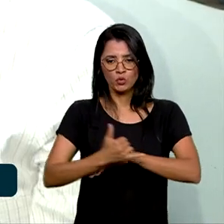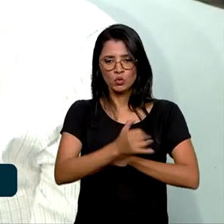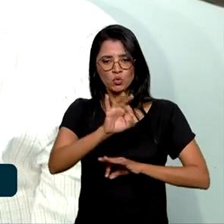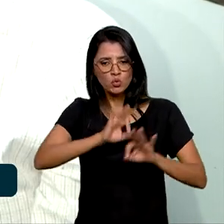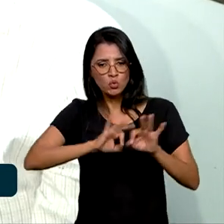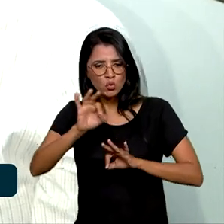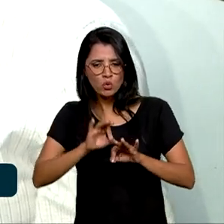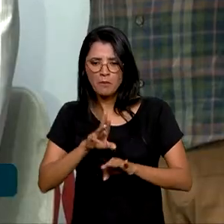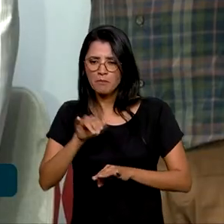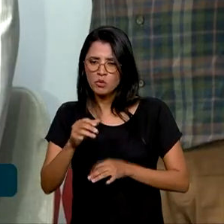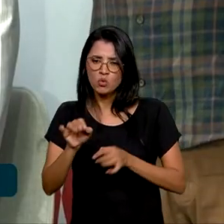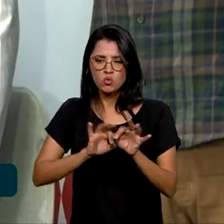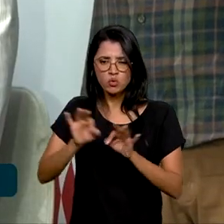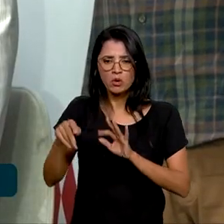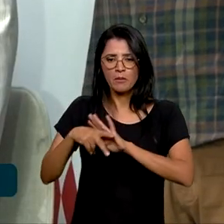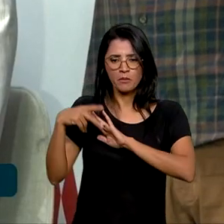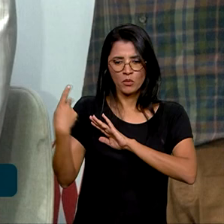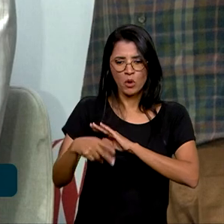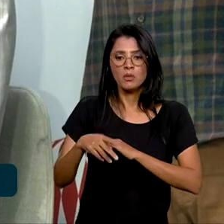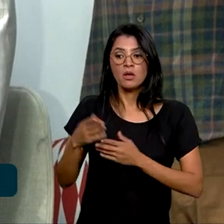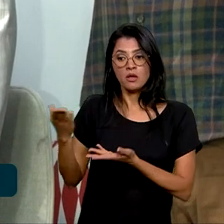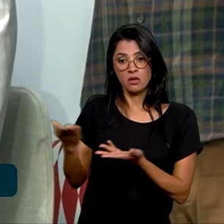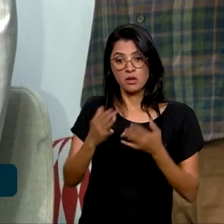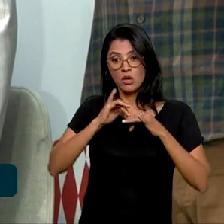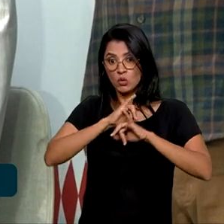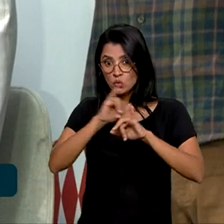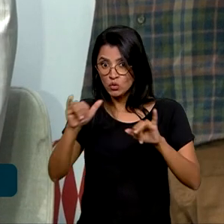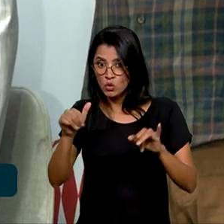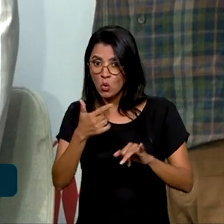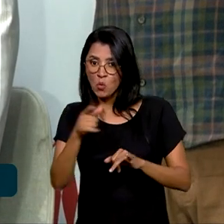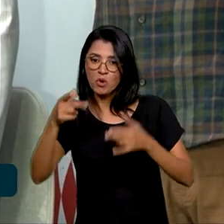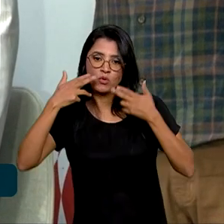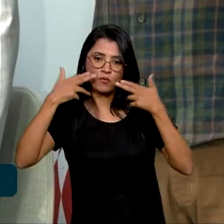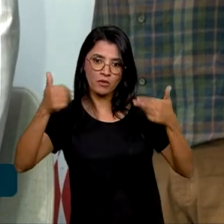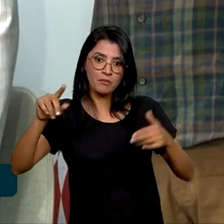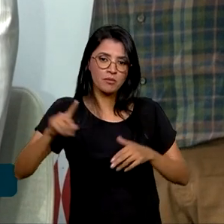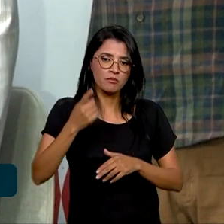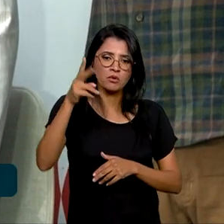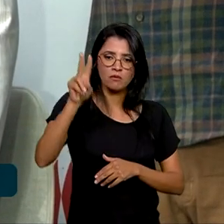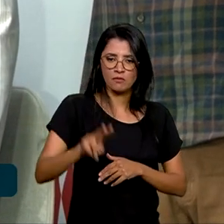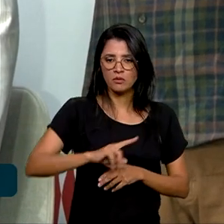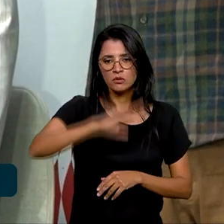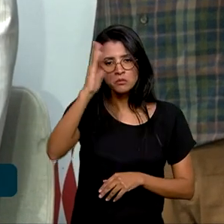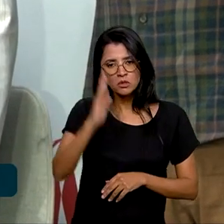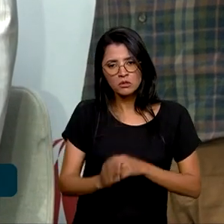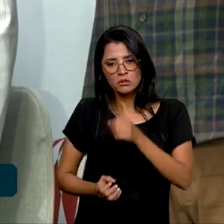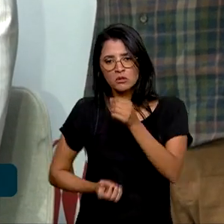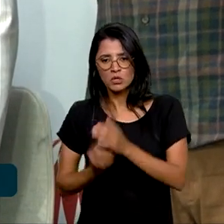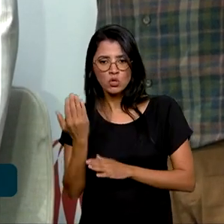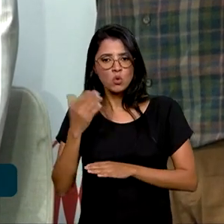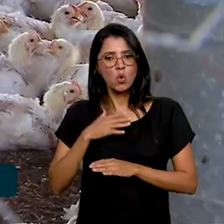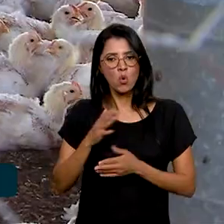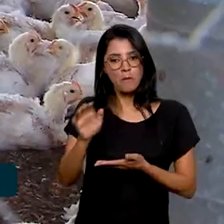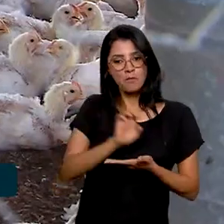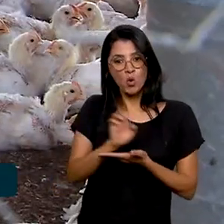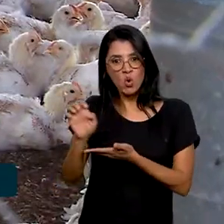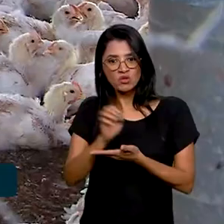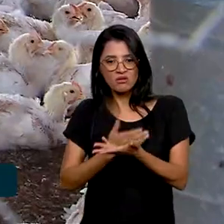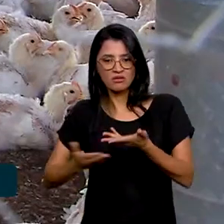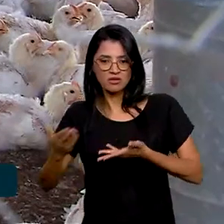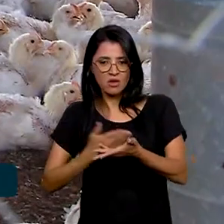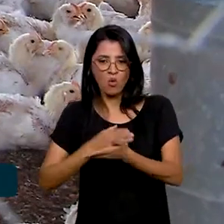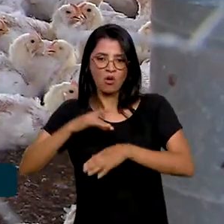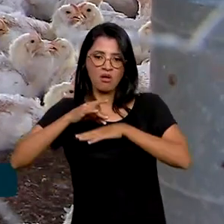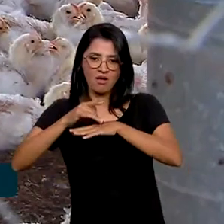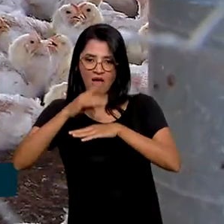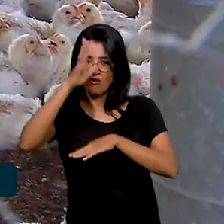reorganização da Embrapa. Fávaro também anunciou uma novidade. Pela primeira vez, o Brasil estabeleceu um fluxo de exportação de carne e de frango